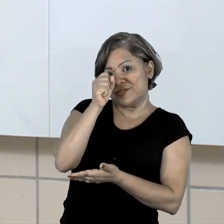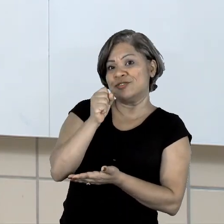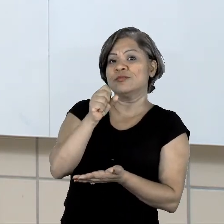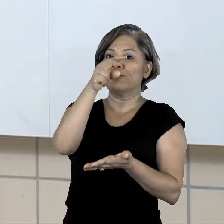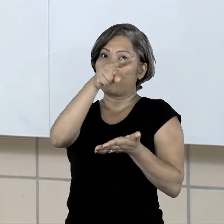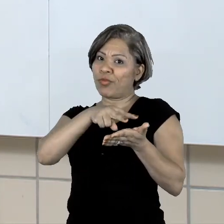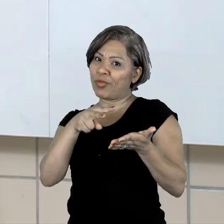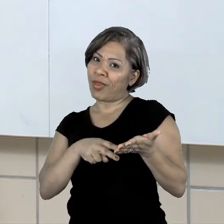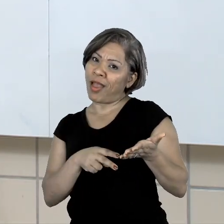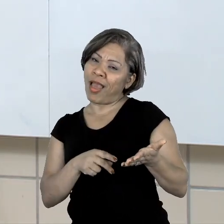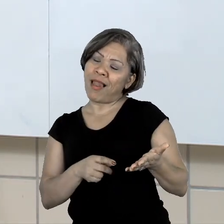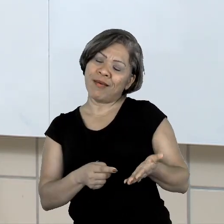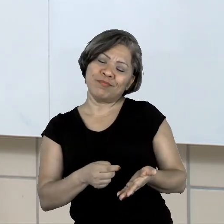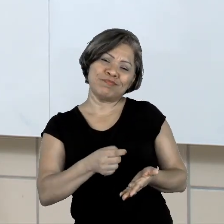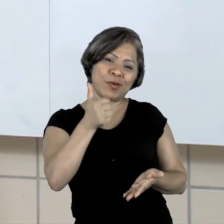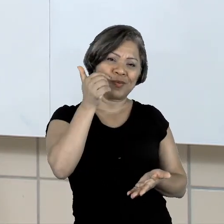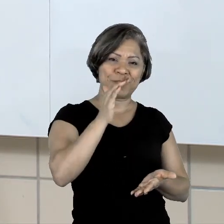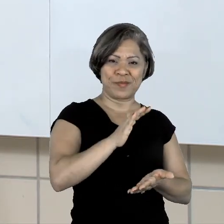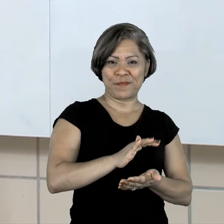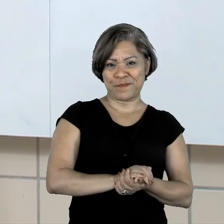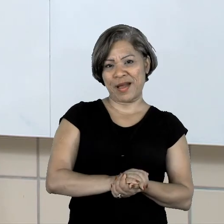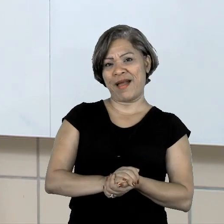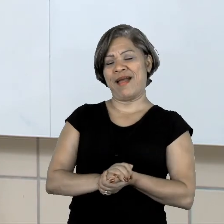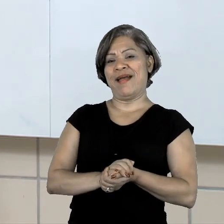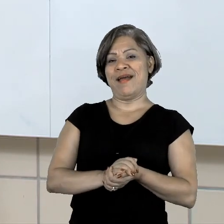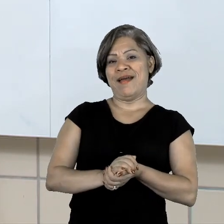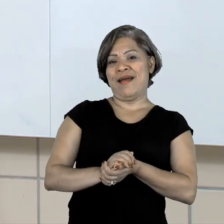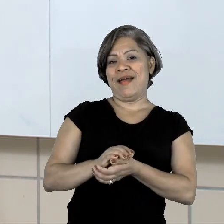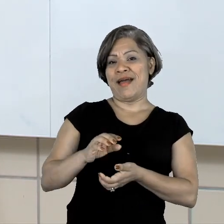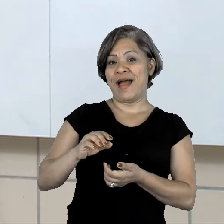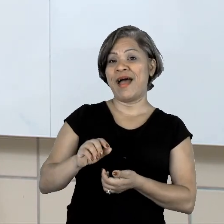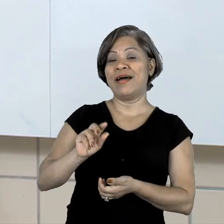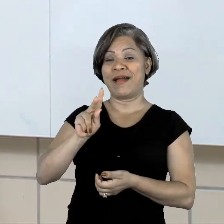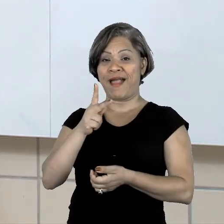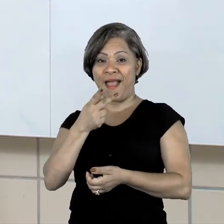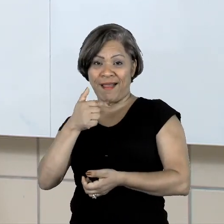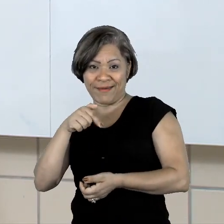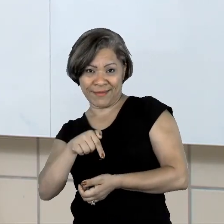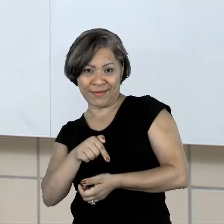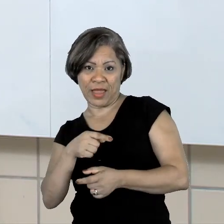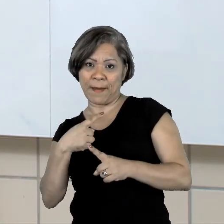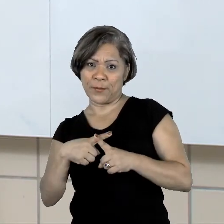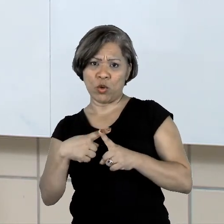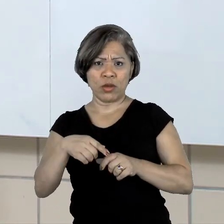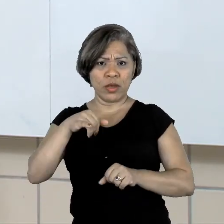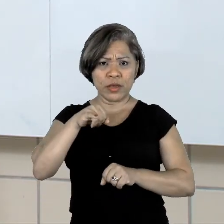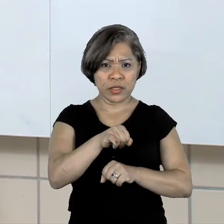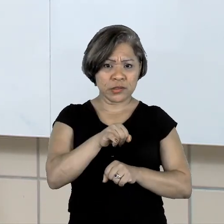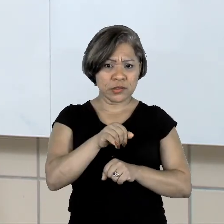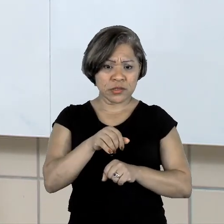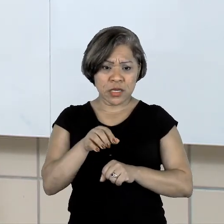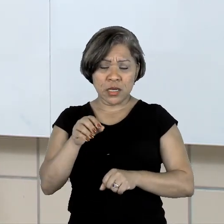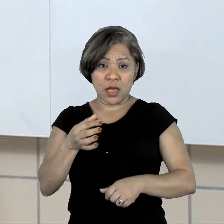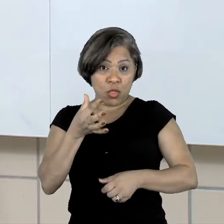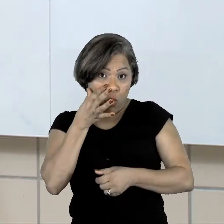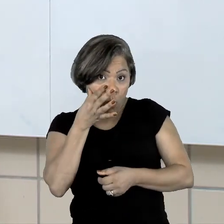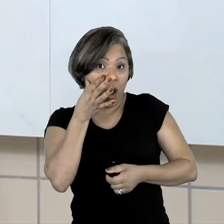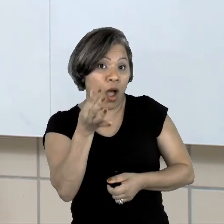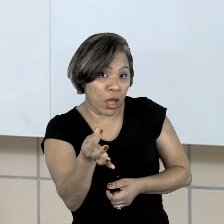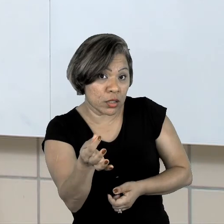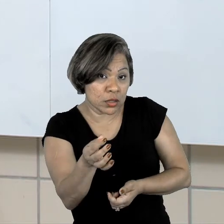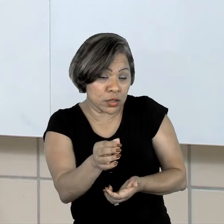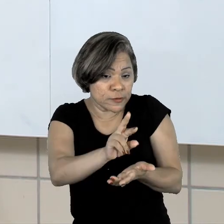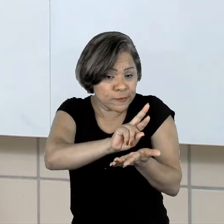quadrinho. Valorizar esses recursos, porque às vezes se não atentarmos a esses recursos, não vamos conseguir entender